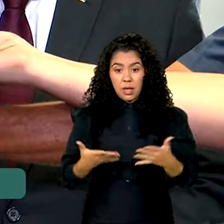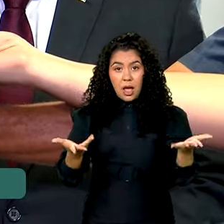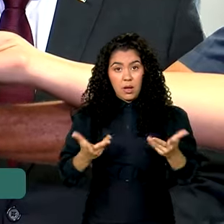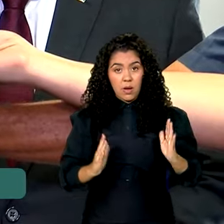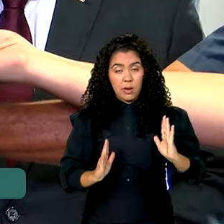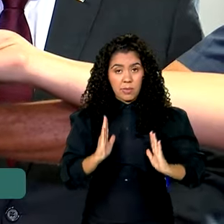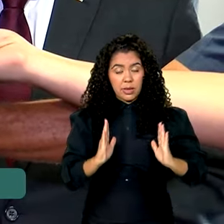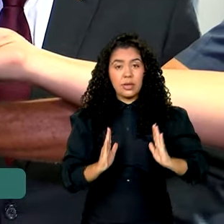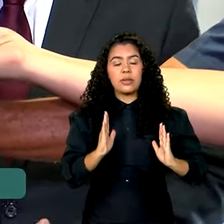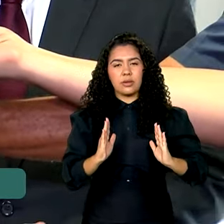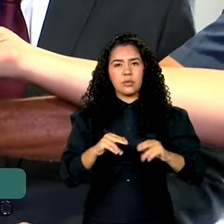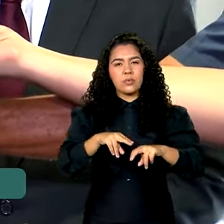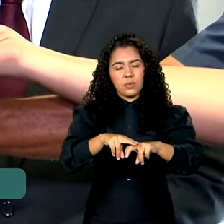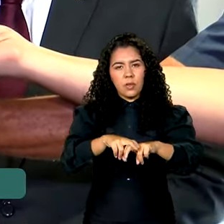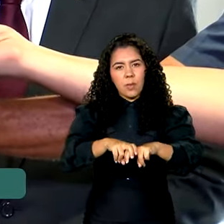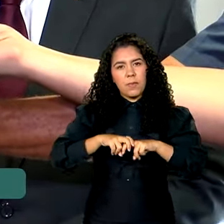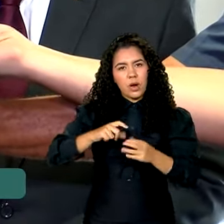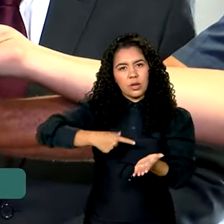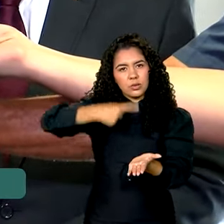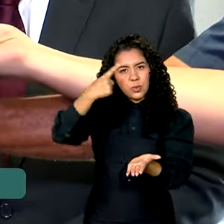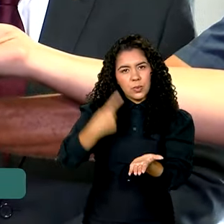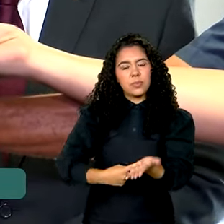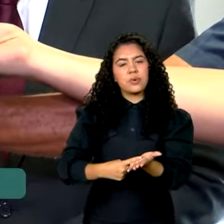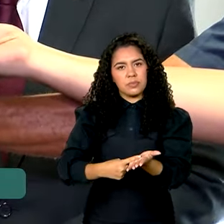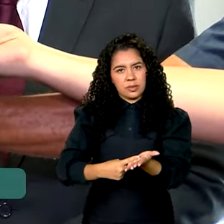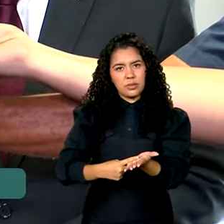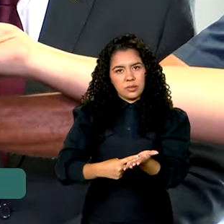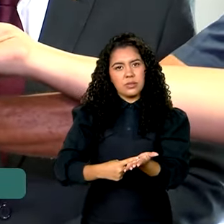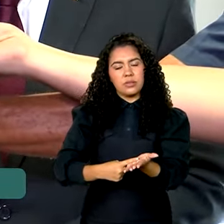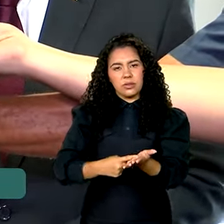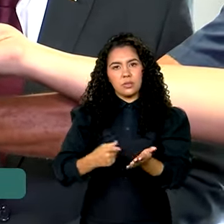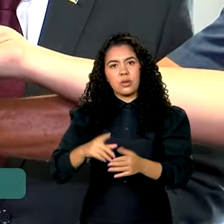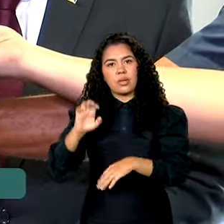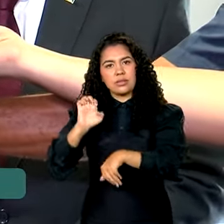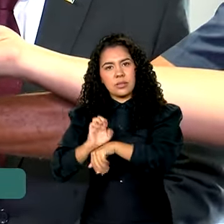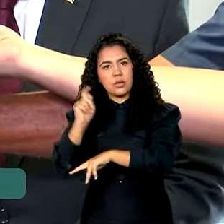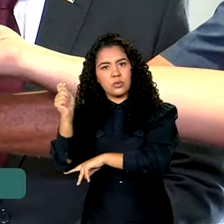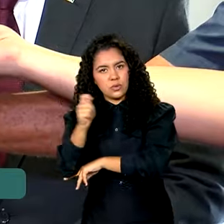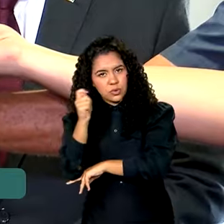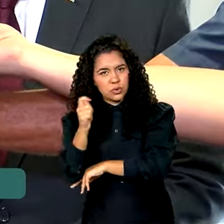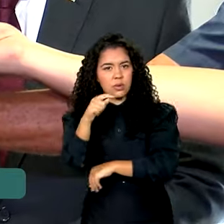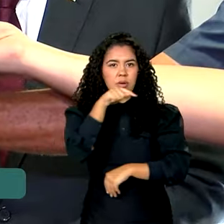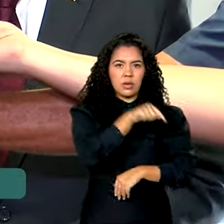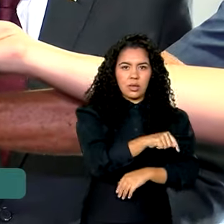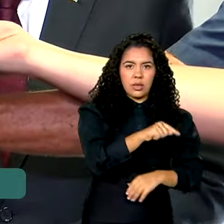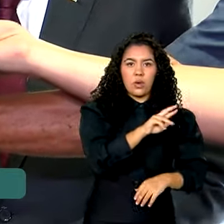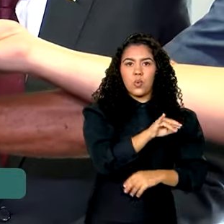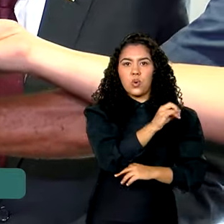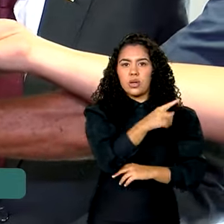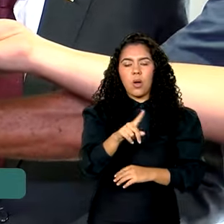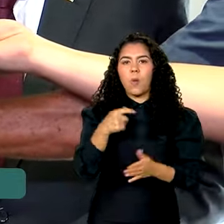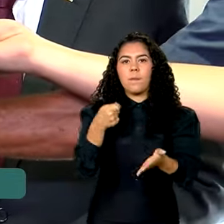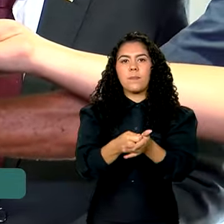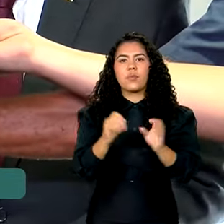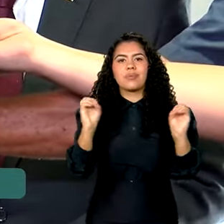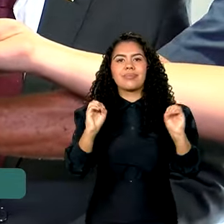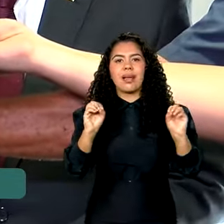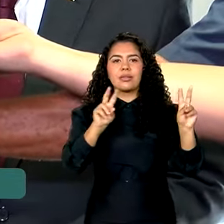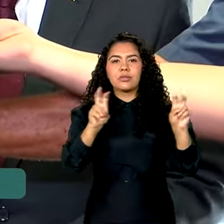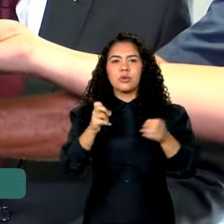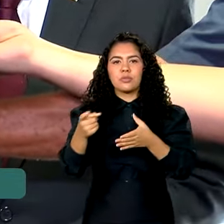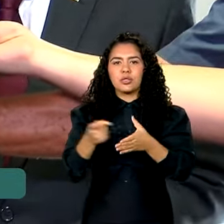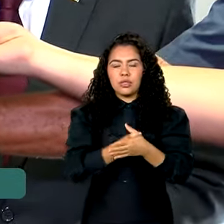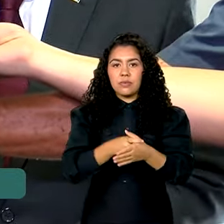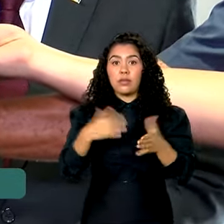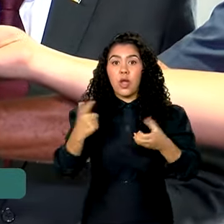do acordo firmado com o governo federal, não está pagando um centavo da dívida. Concretamente, a dívida